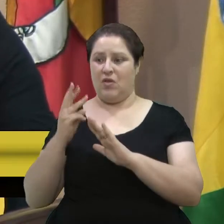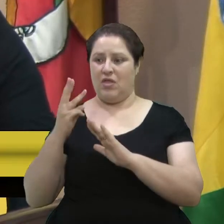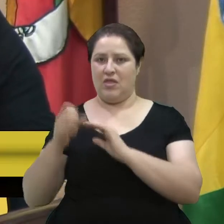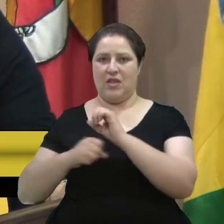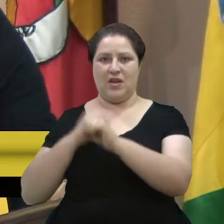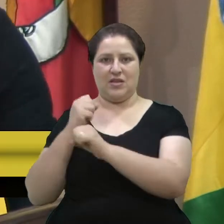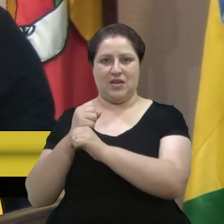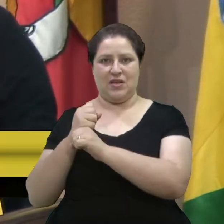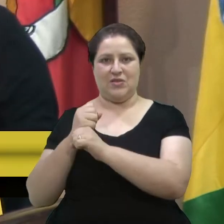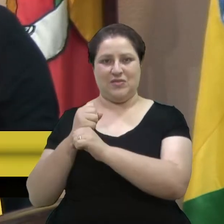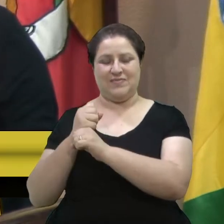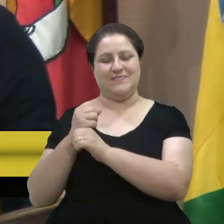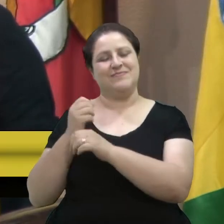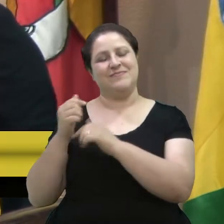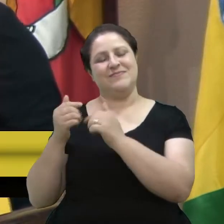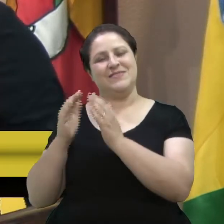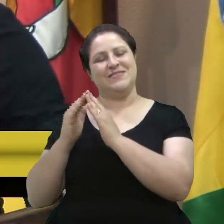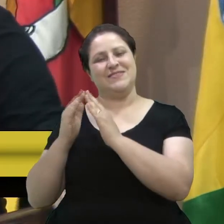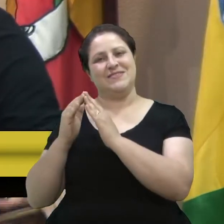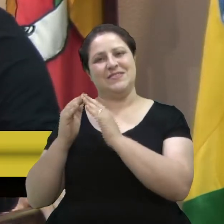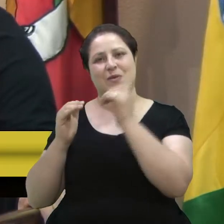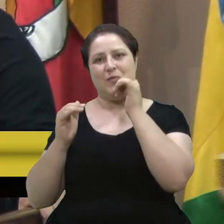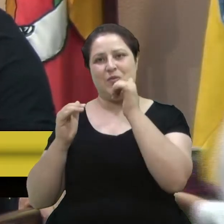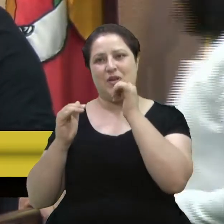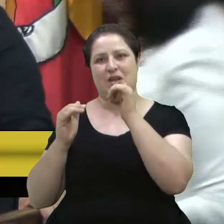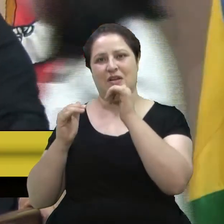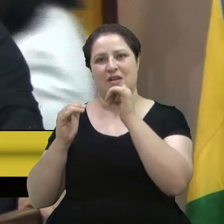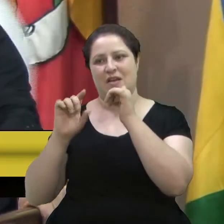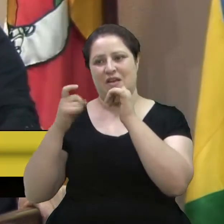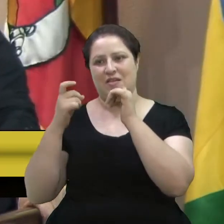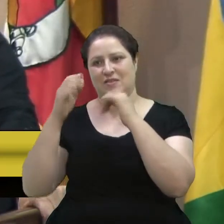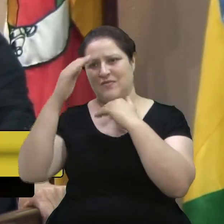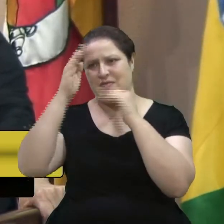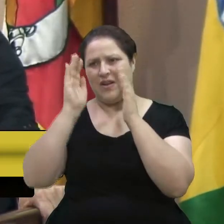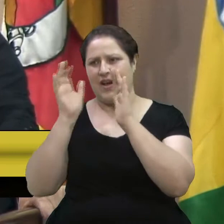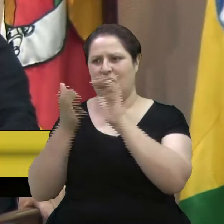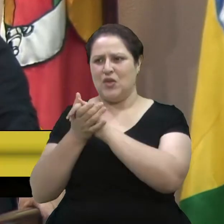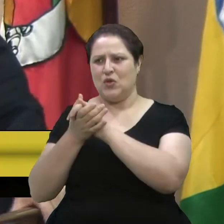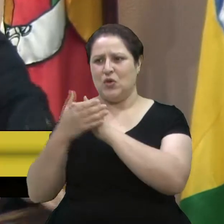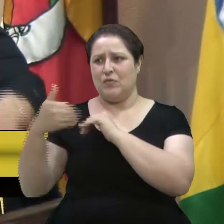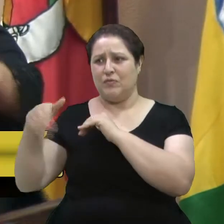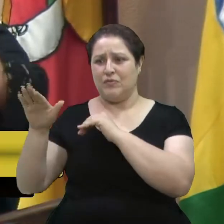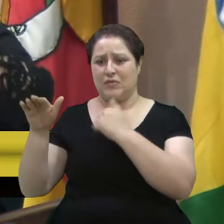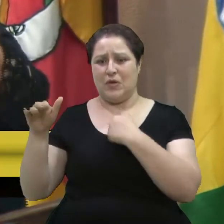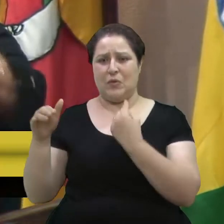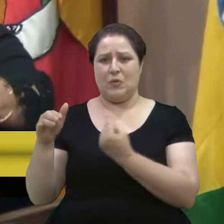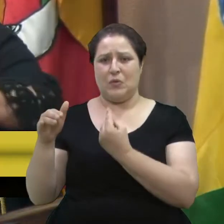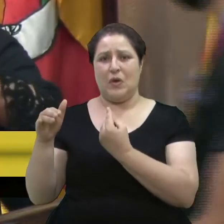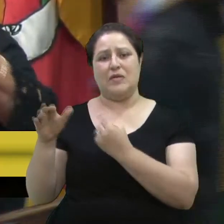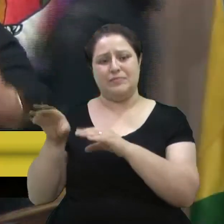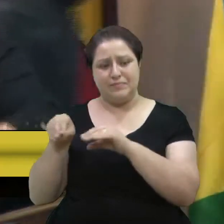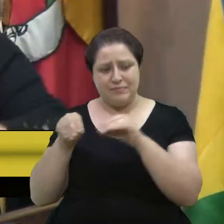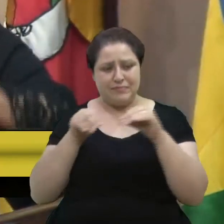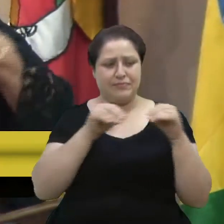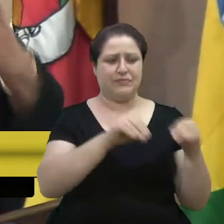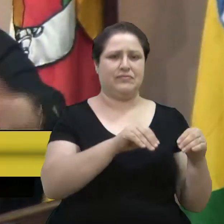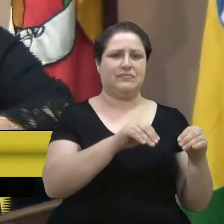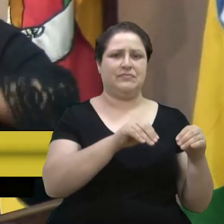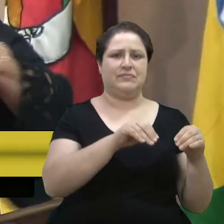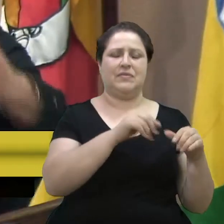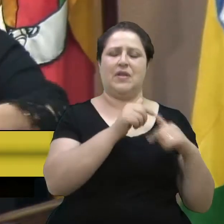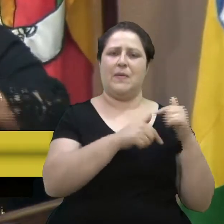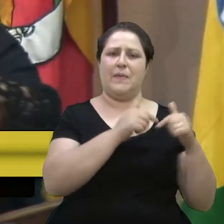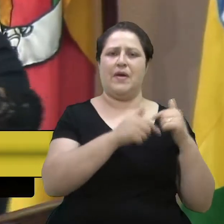E aí, eu tinha 18 anos. E aí, fui convidada, porque no ônibus a gente fazia amizade, vinha